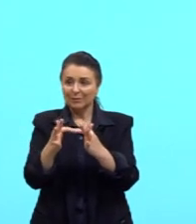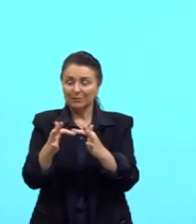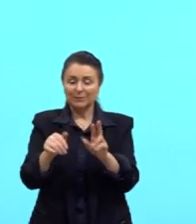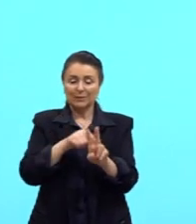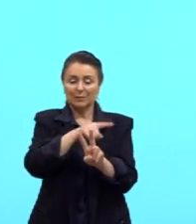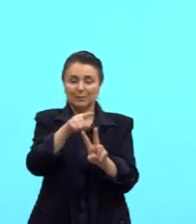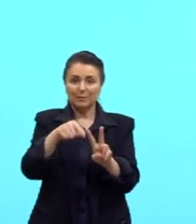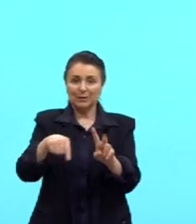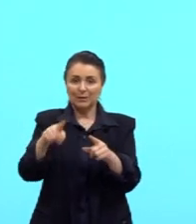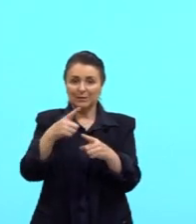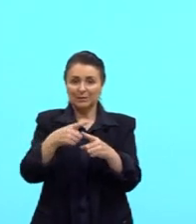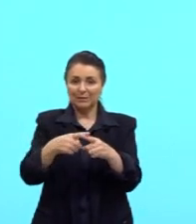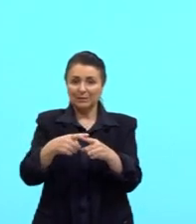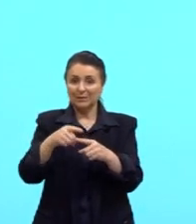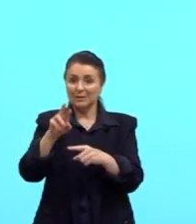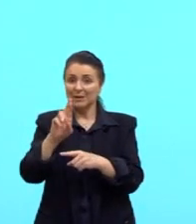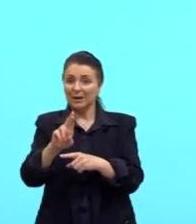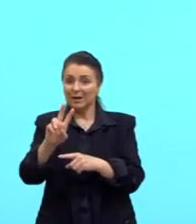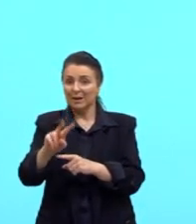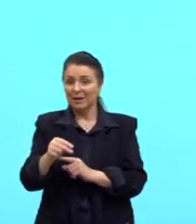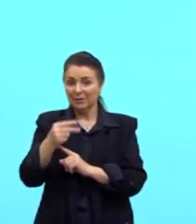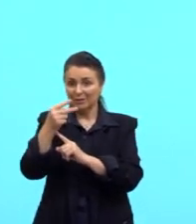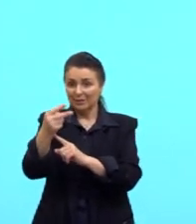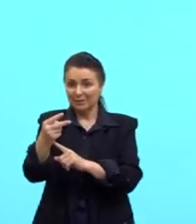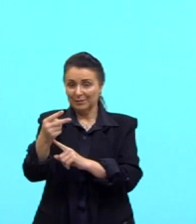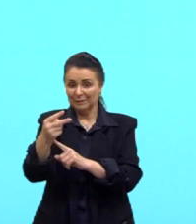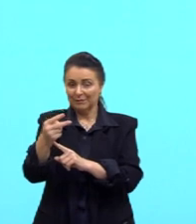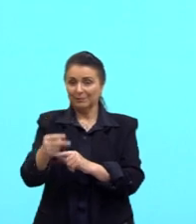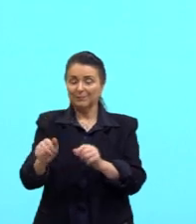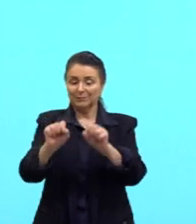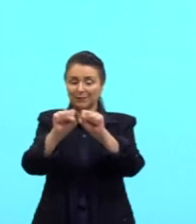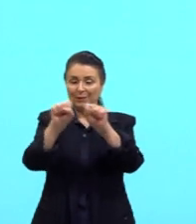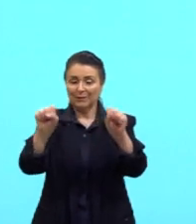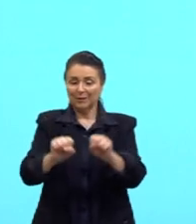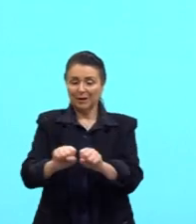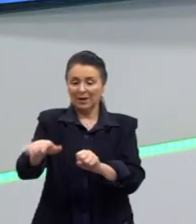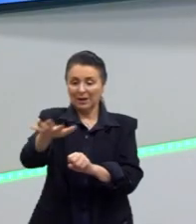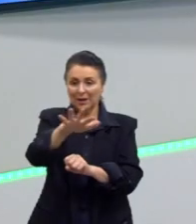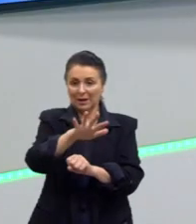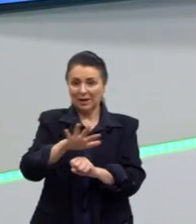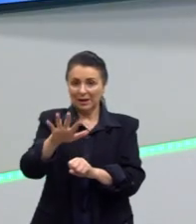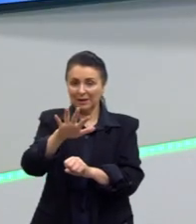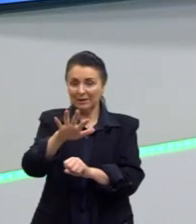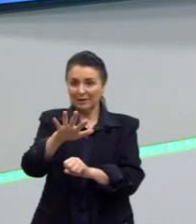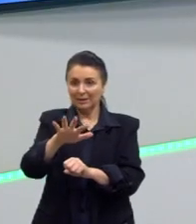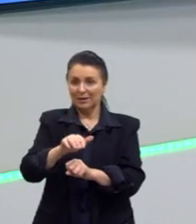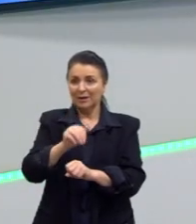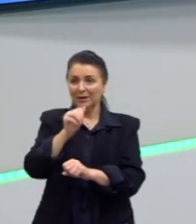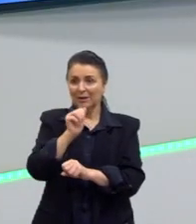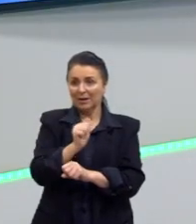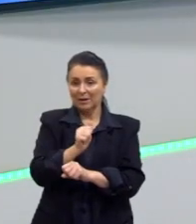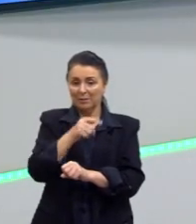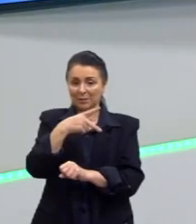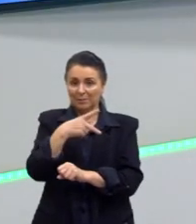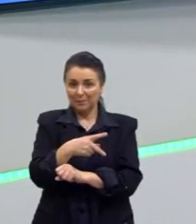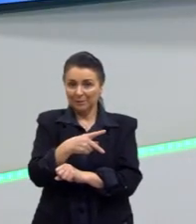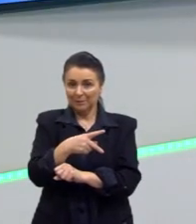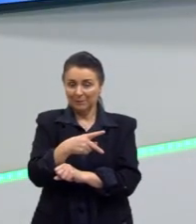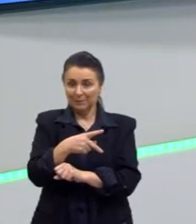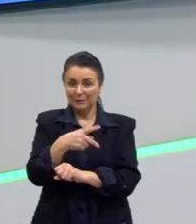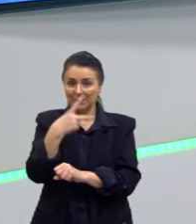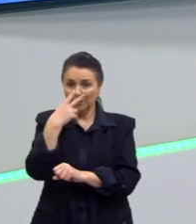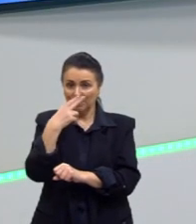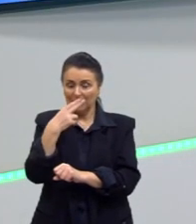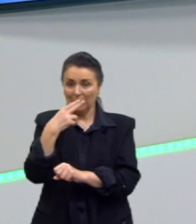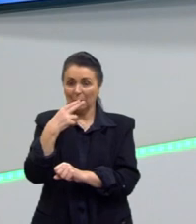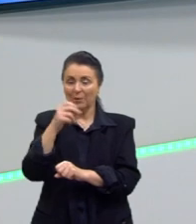vezes R ao quadrado. Aqui eu identifiquei a área do pátio, então, por AP. Então, a área do pátio é igual à